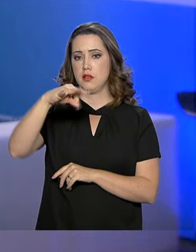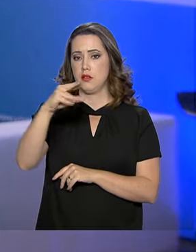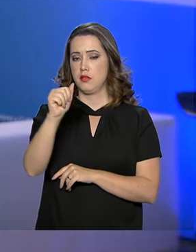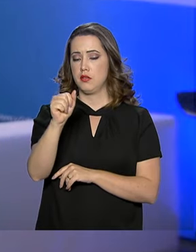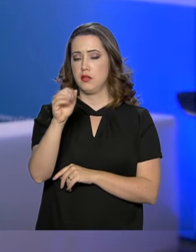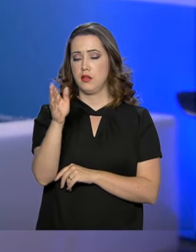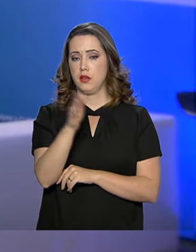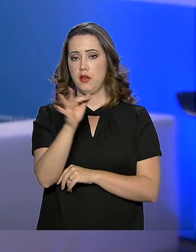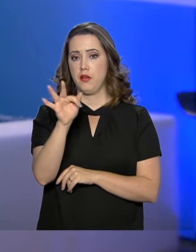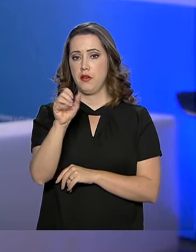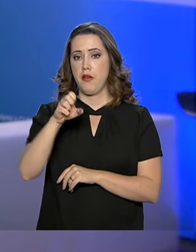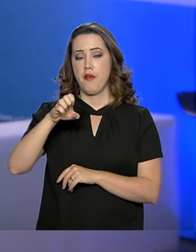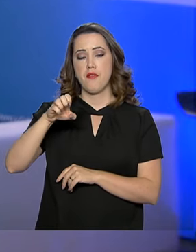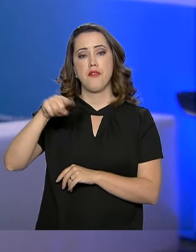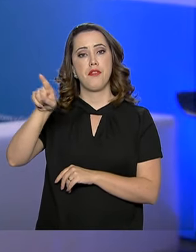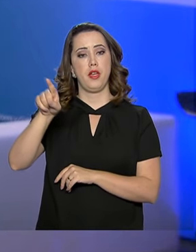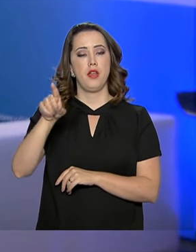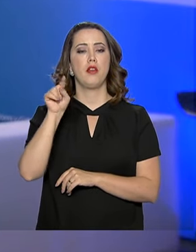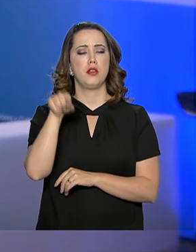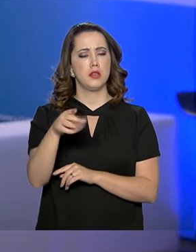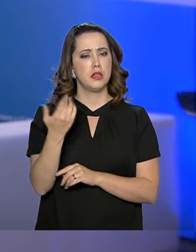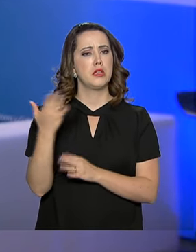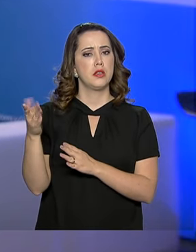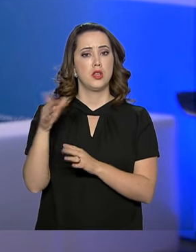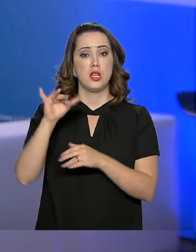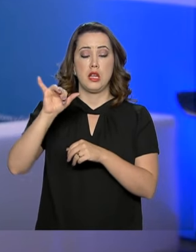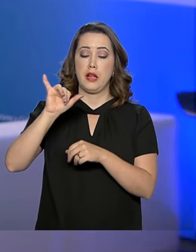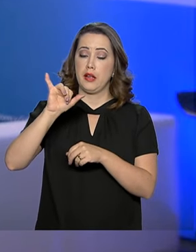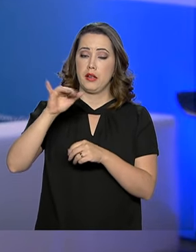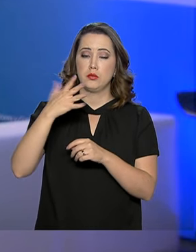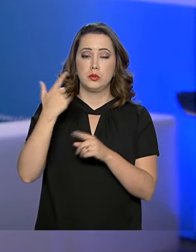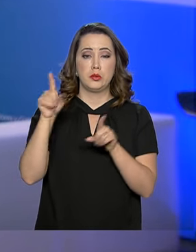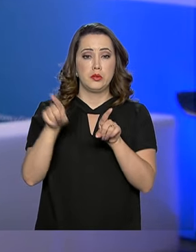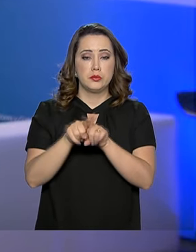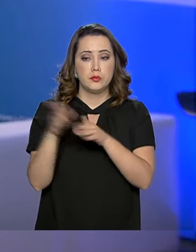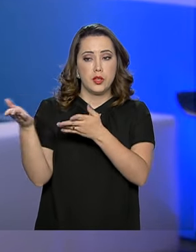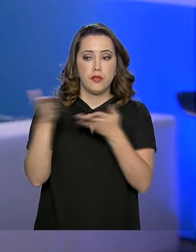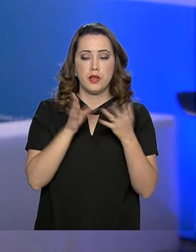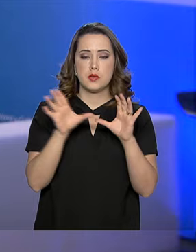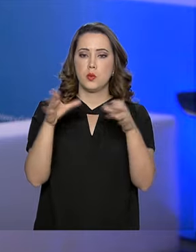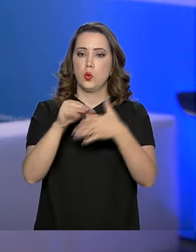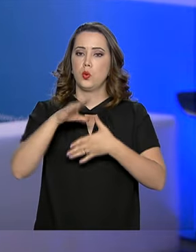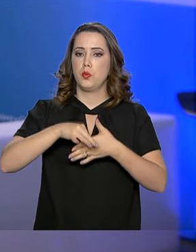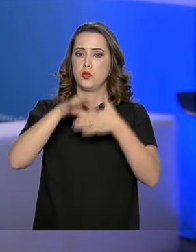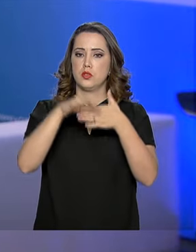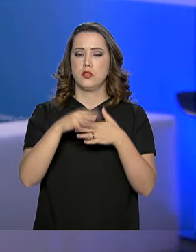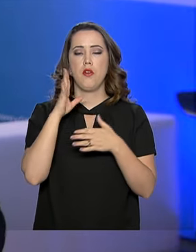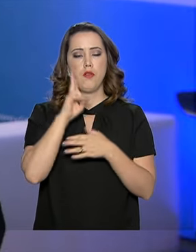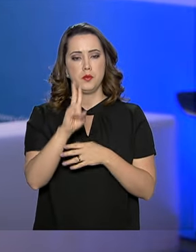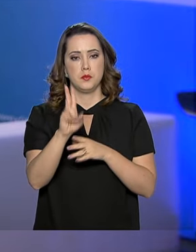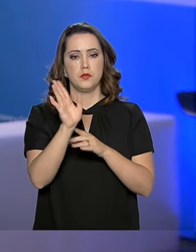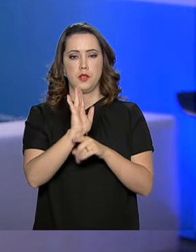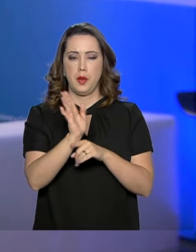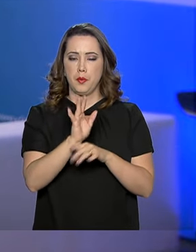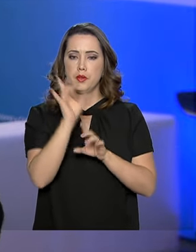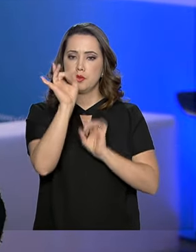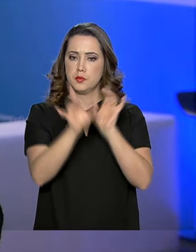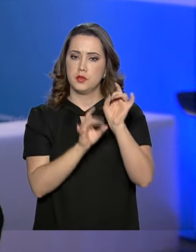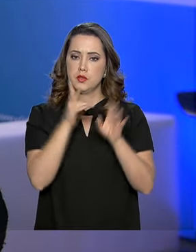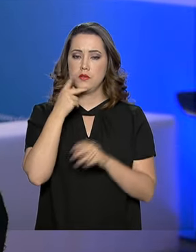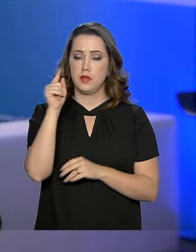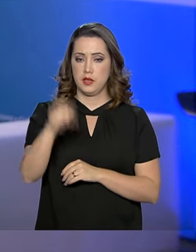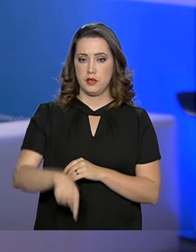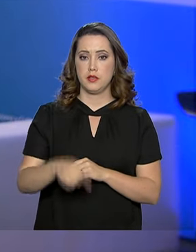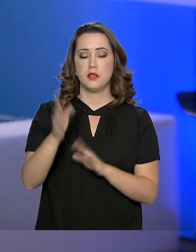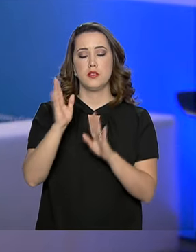no centro da Argentina e vai receber um encontro desses líderes. E eu preparei uma reportagem especial que fala um pouquinho dessa